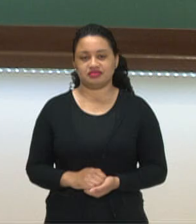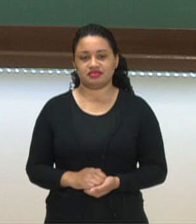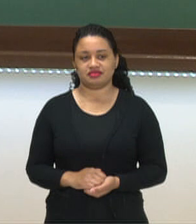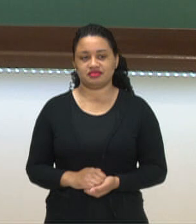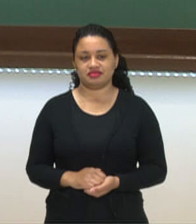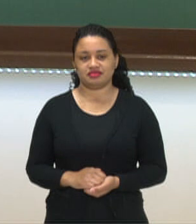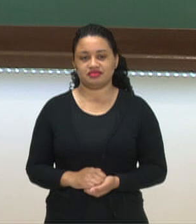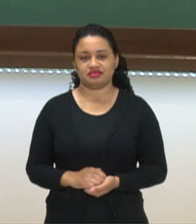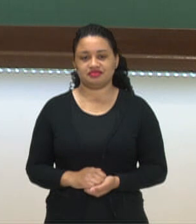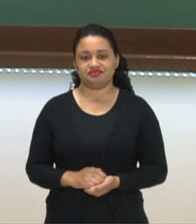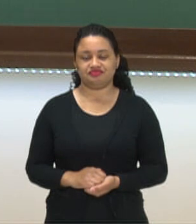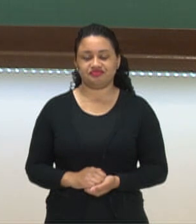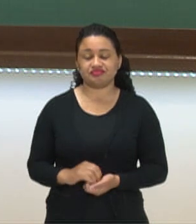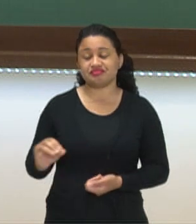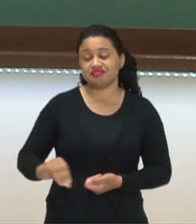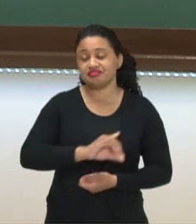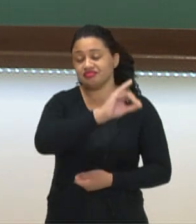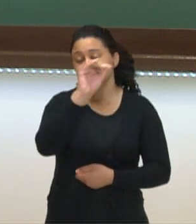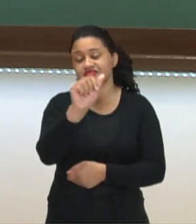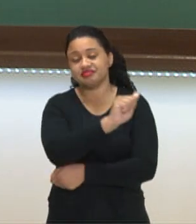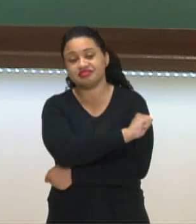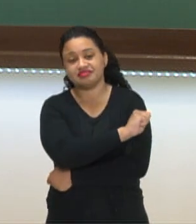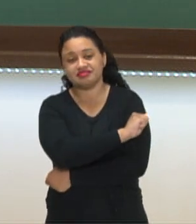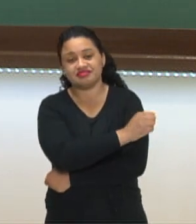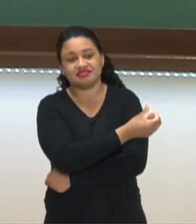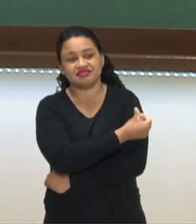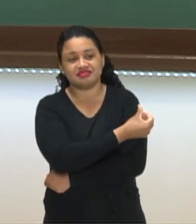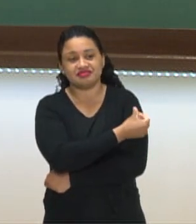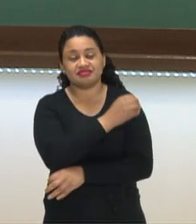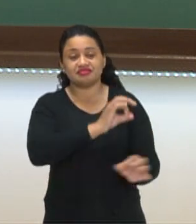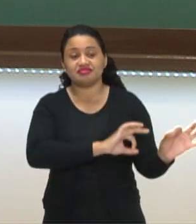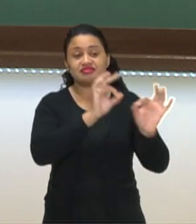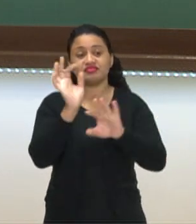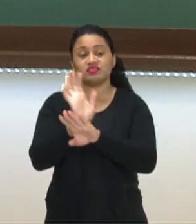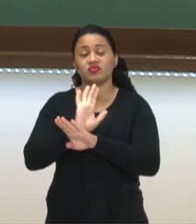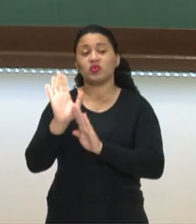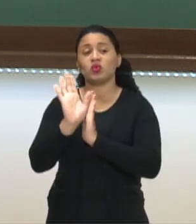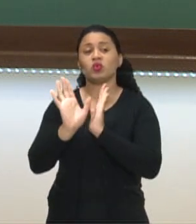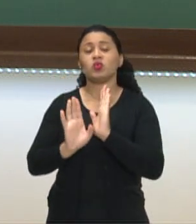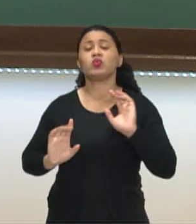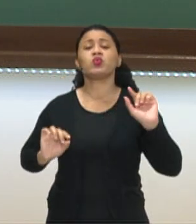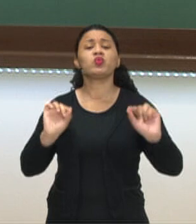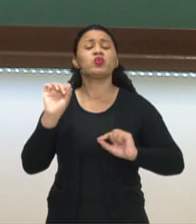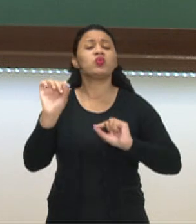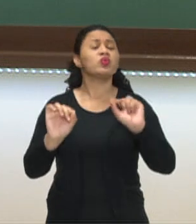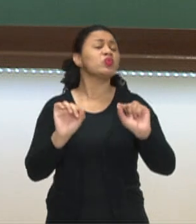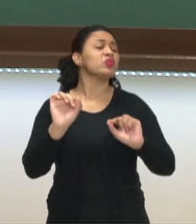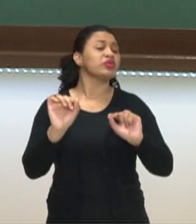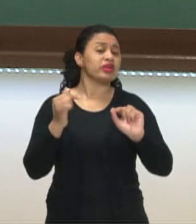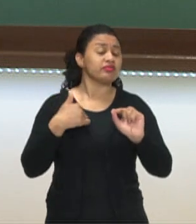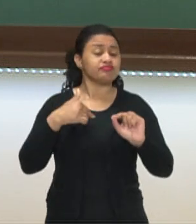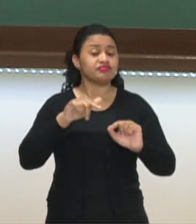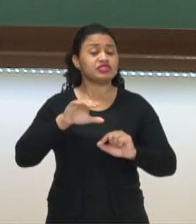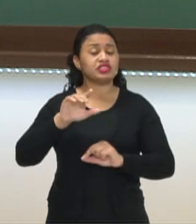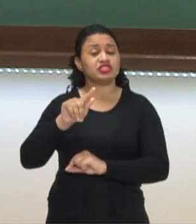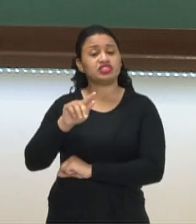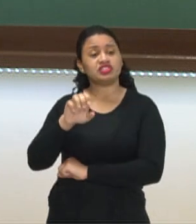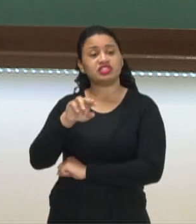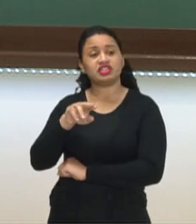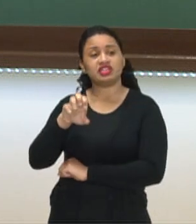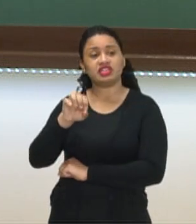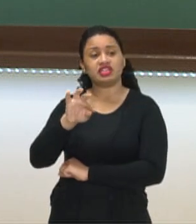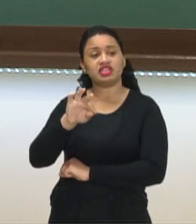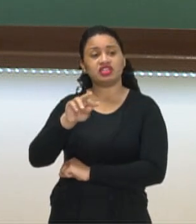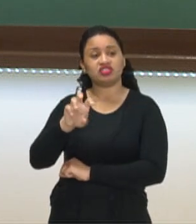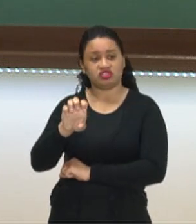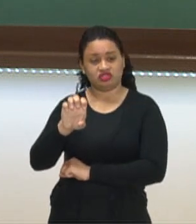Olá, estudantes do sexto ano! Neste vídeo vamos falar sobre o caso genitivo, que